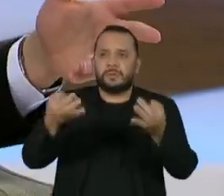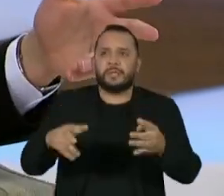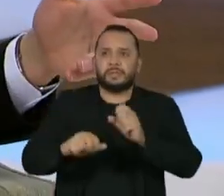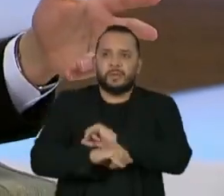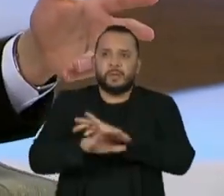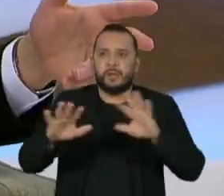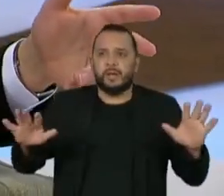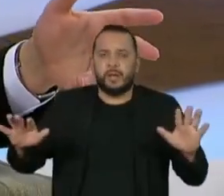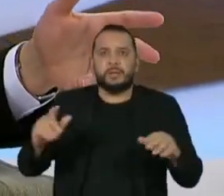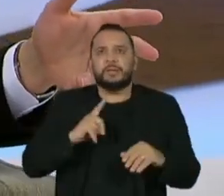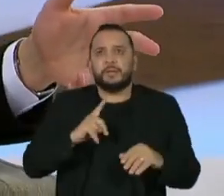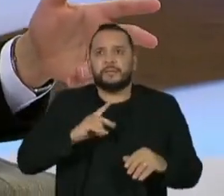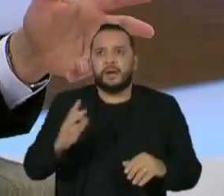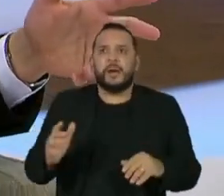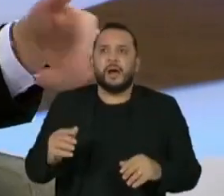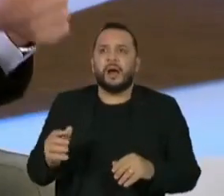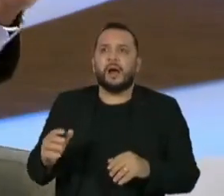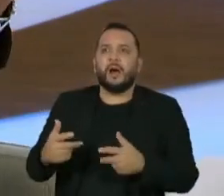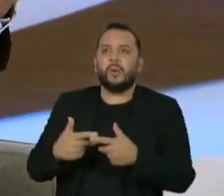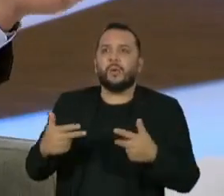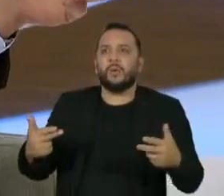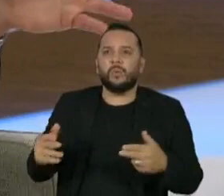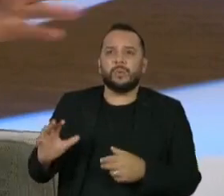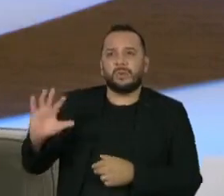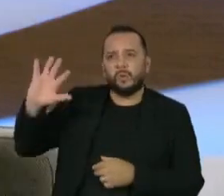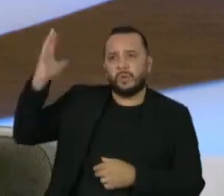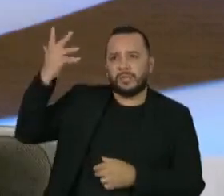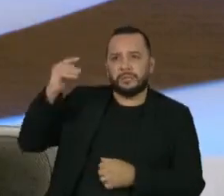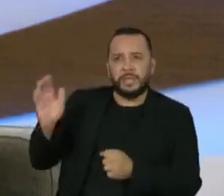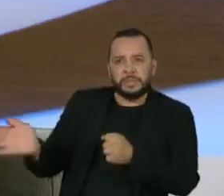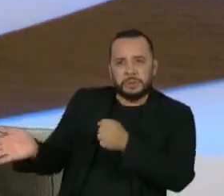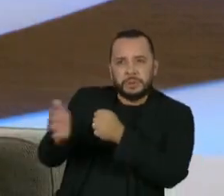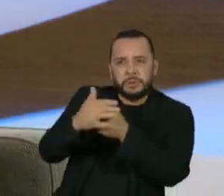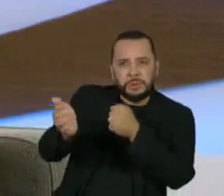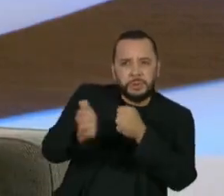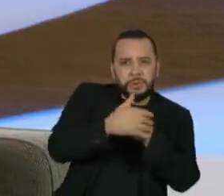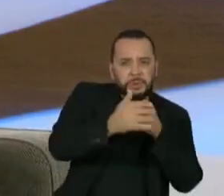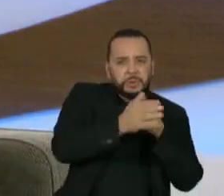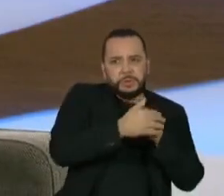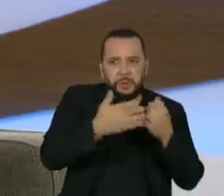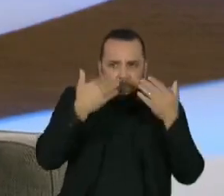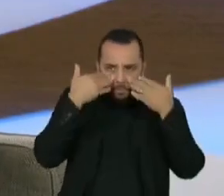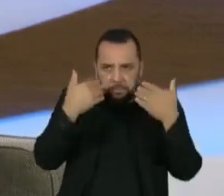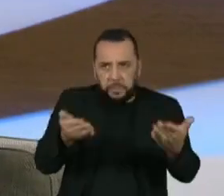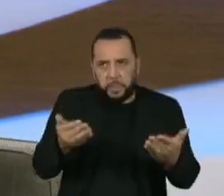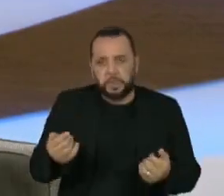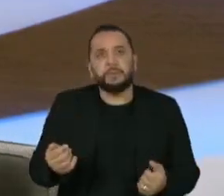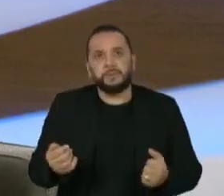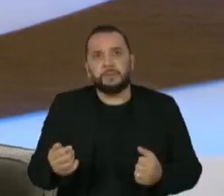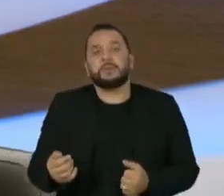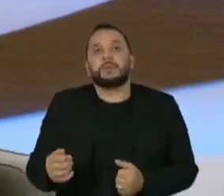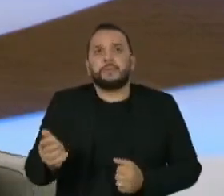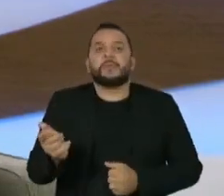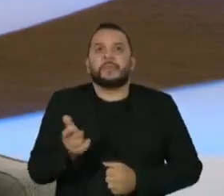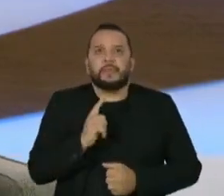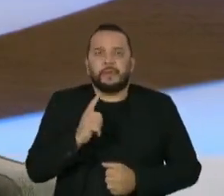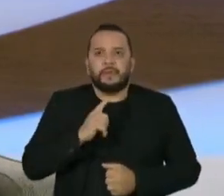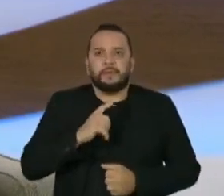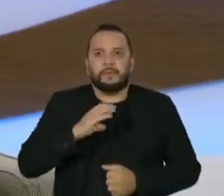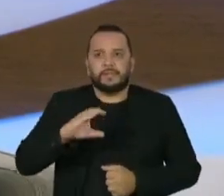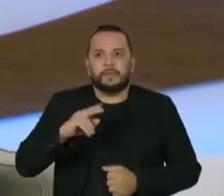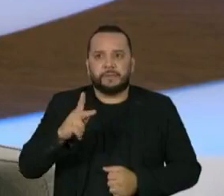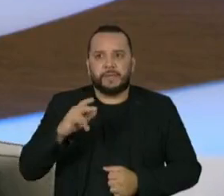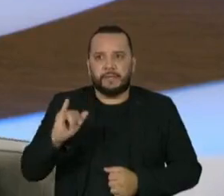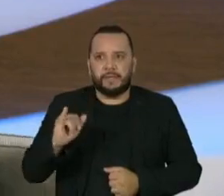fatos até então obscuros. Houve, inclusive, fatos que, na continuidade do enfrentamento da pandemia, foram úteis, inclusive, para